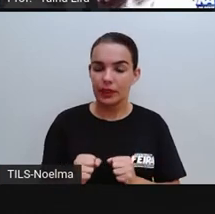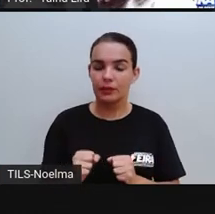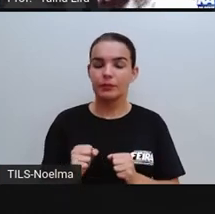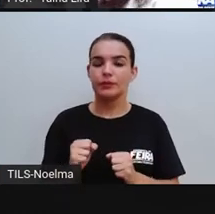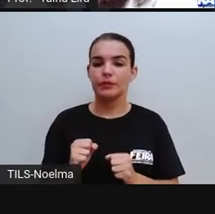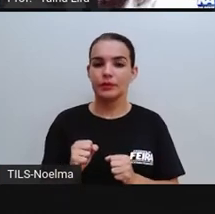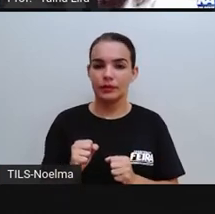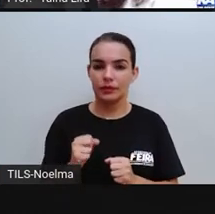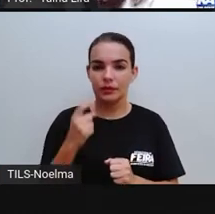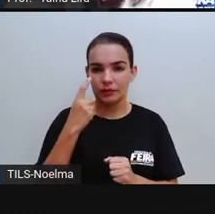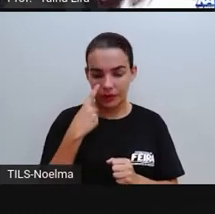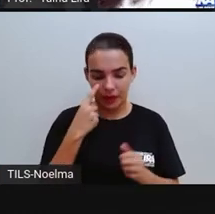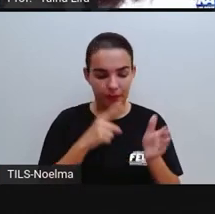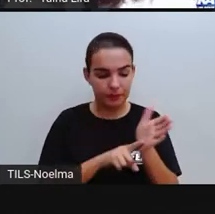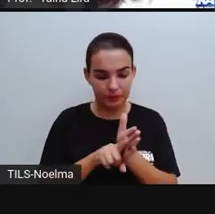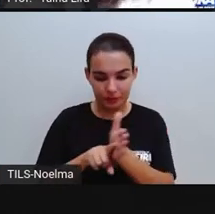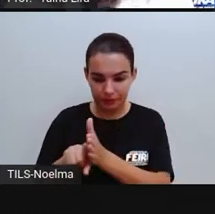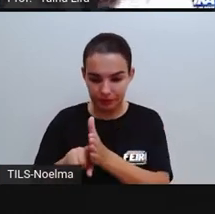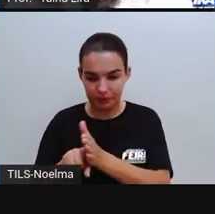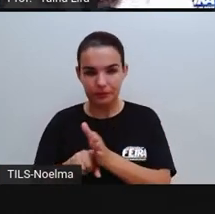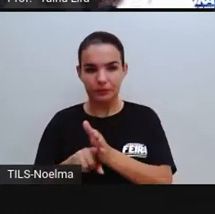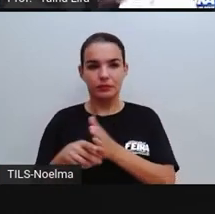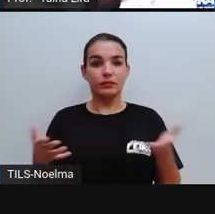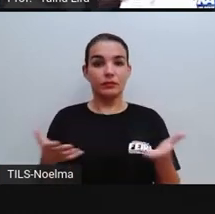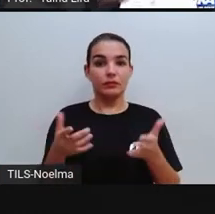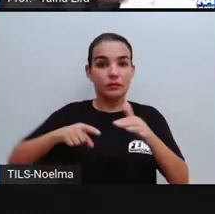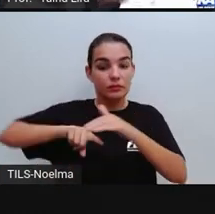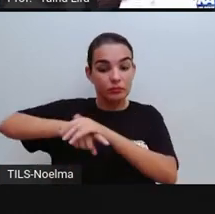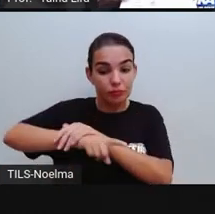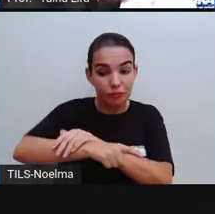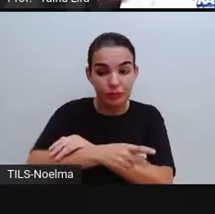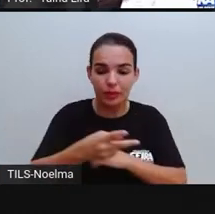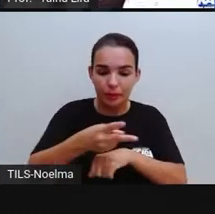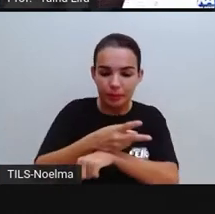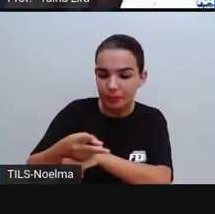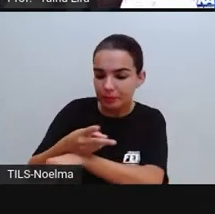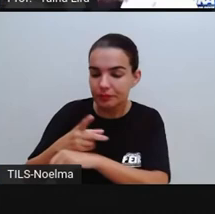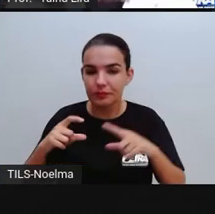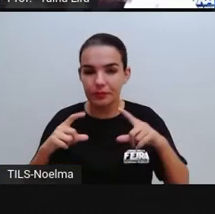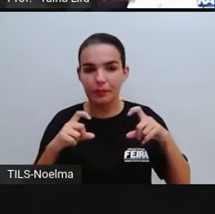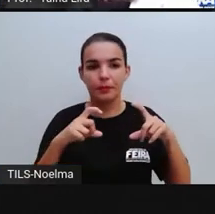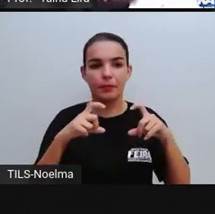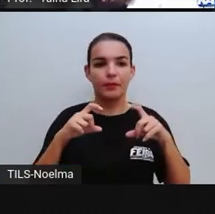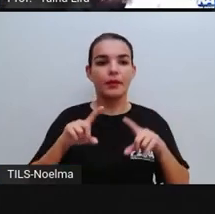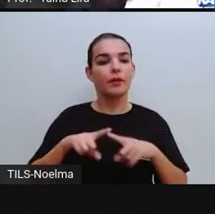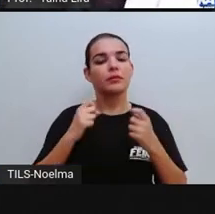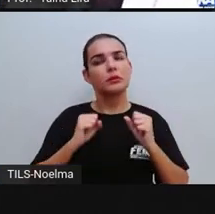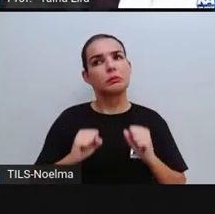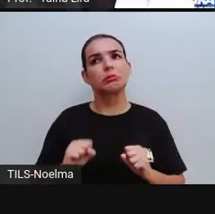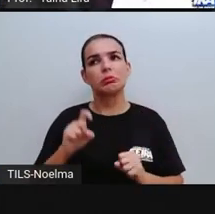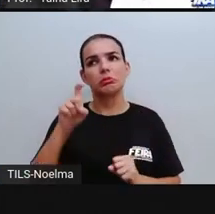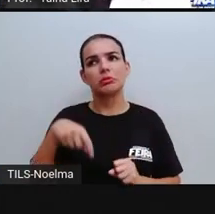fontes, né, exploramos hoje a fotografia, mas poderia ser, né, nós vemos lá um filme,